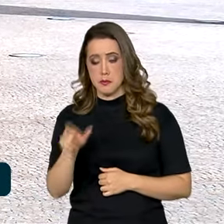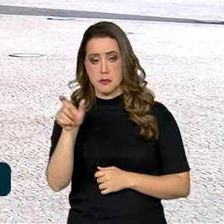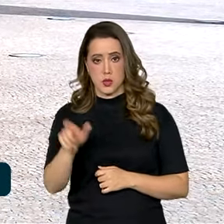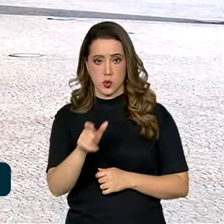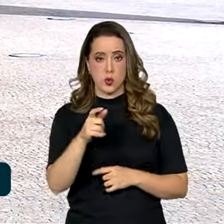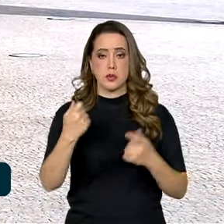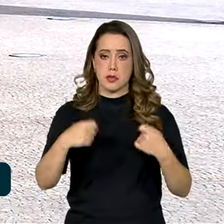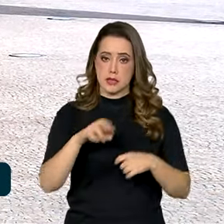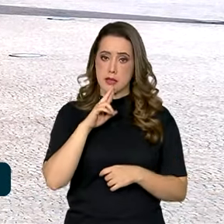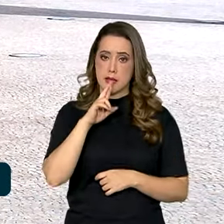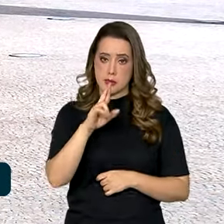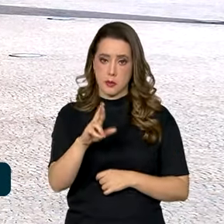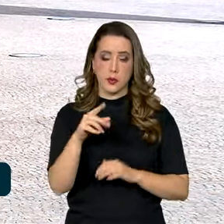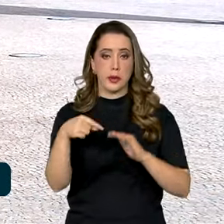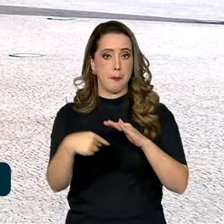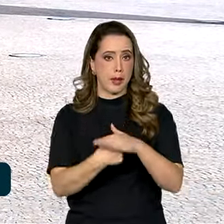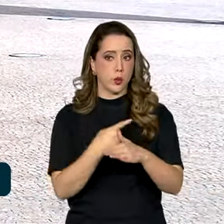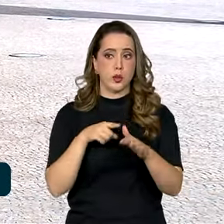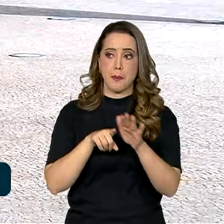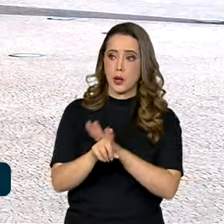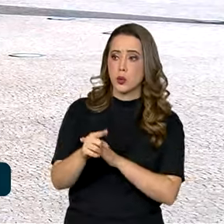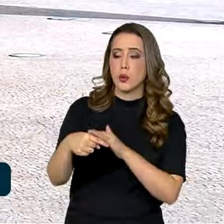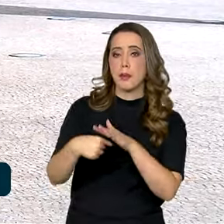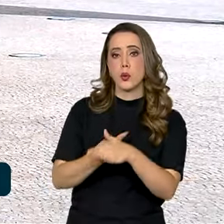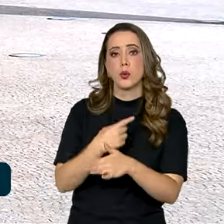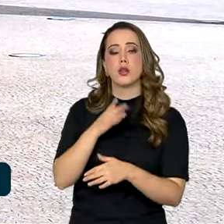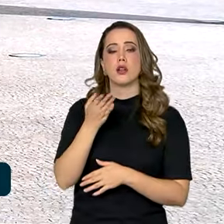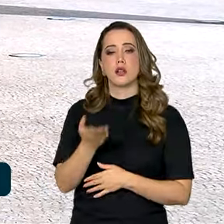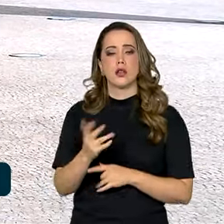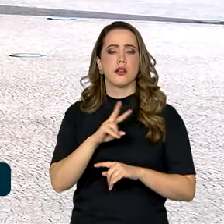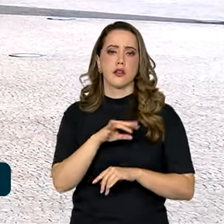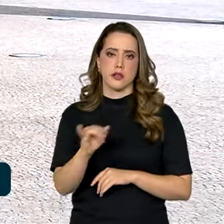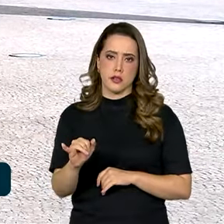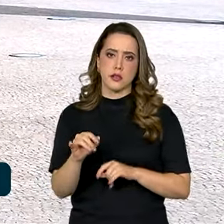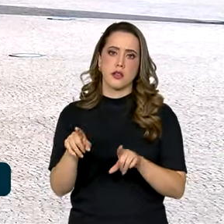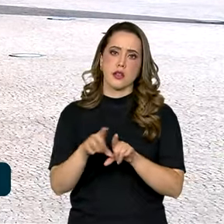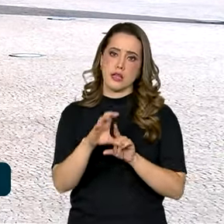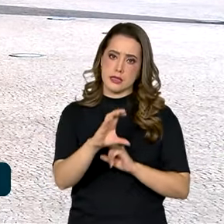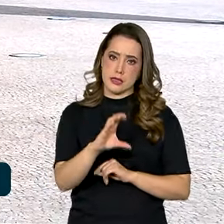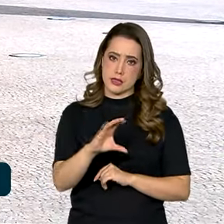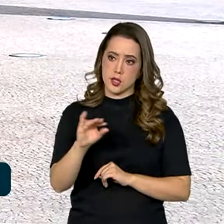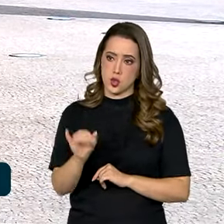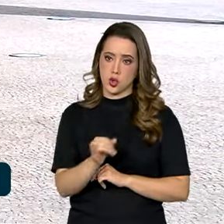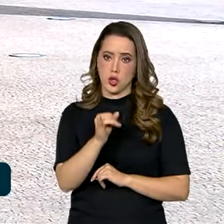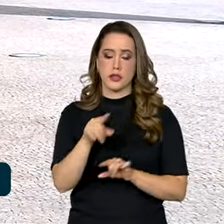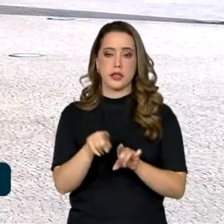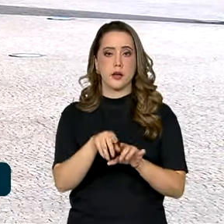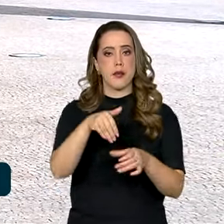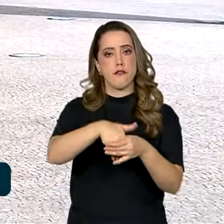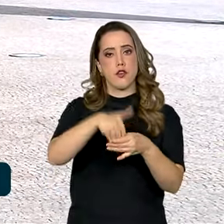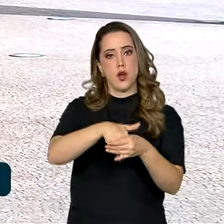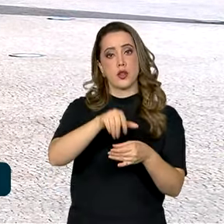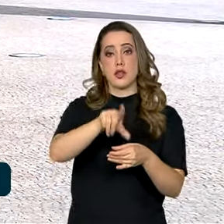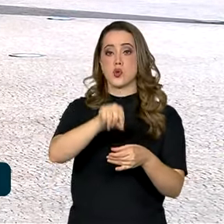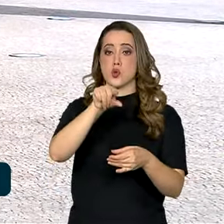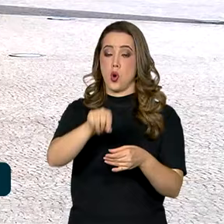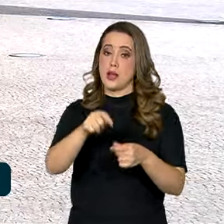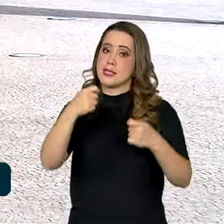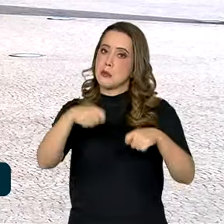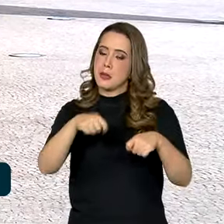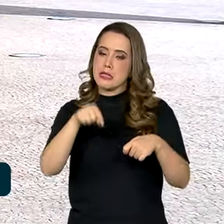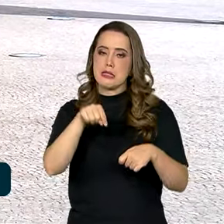sabatina na Comissão de Constituição e Justiça, que também vota as indicações. Os nomes têm que ser